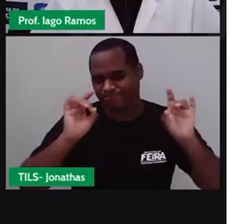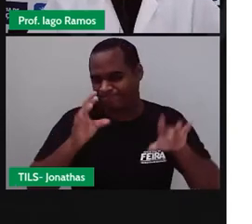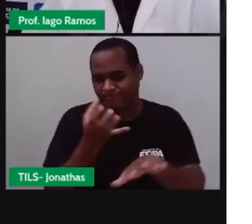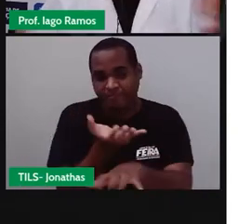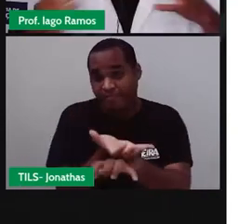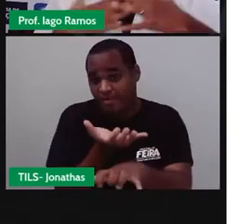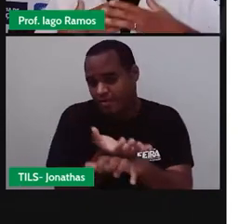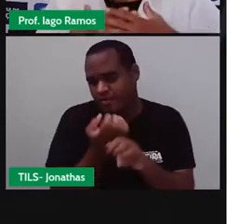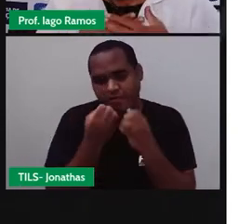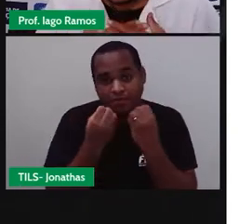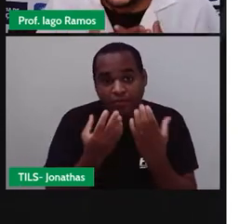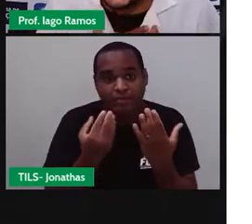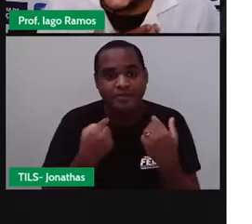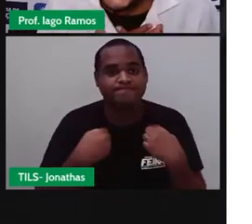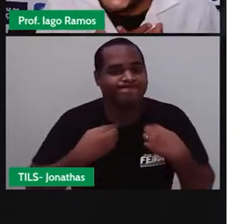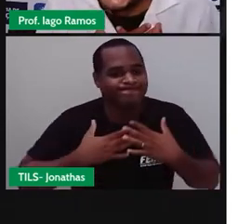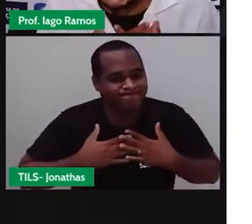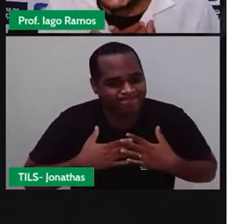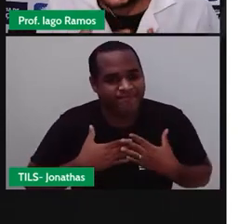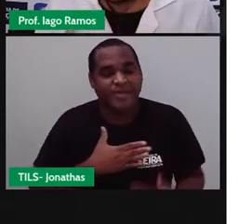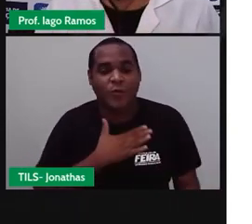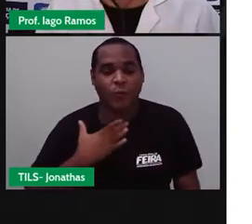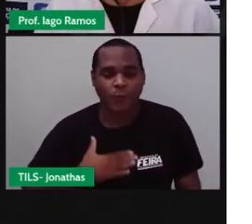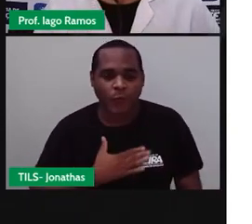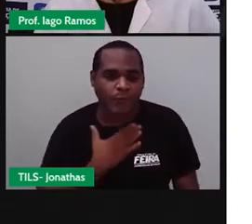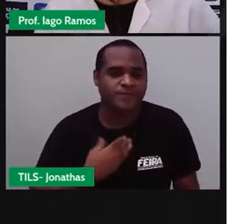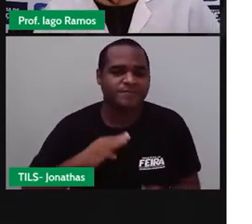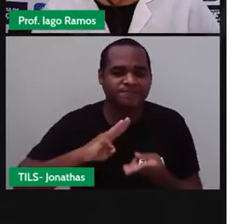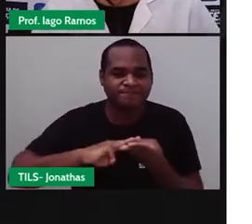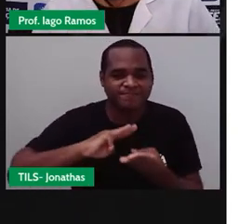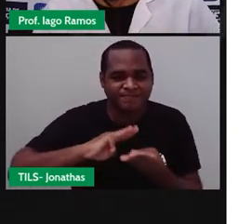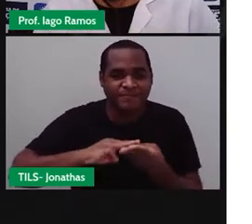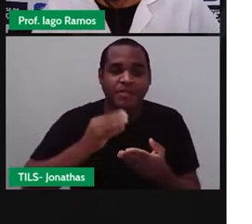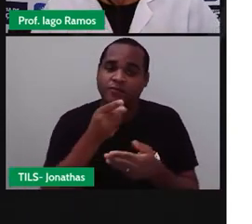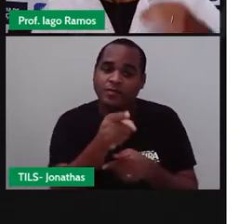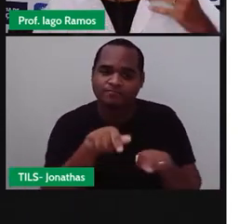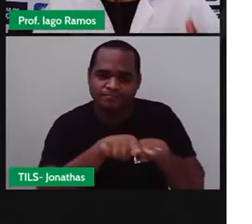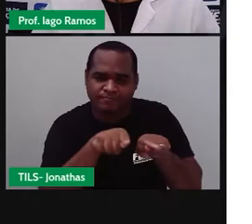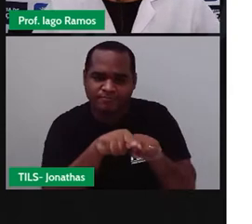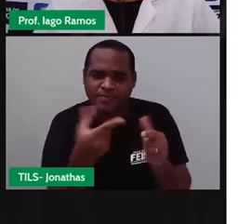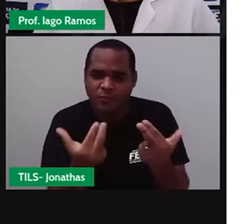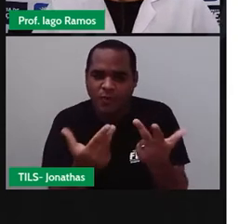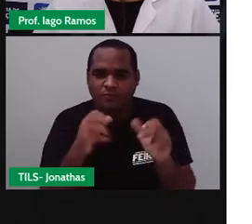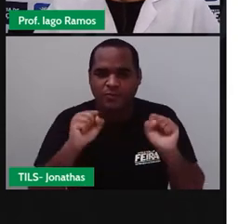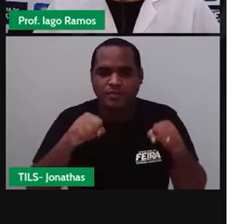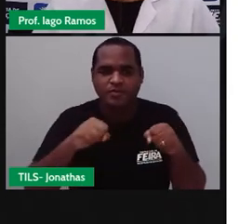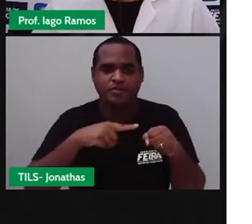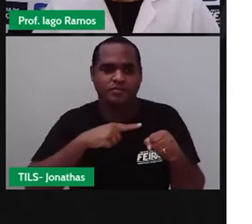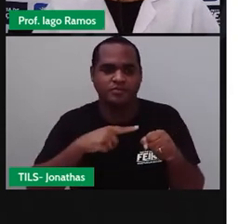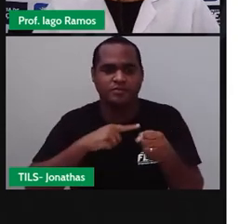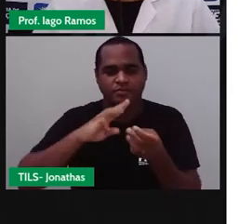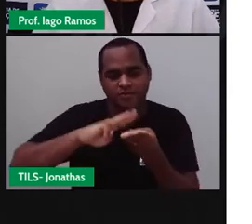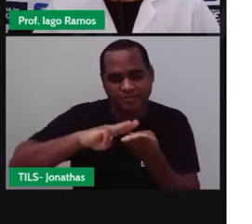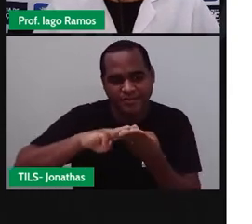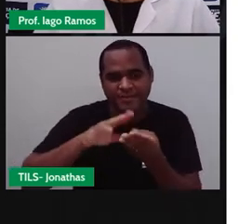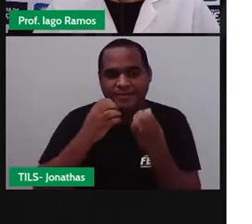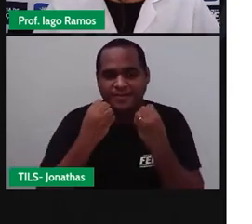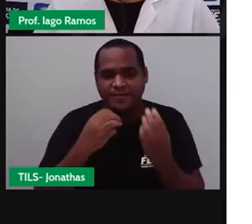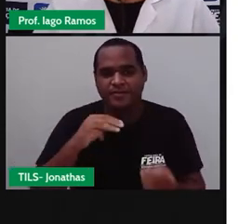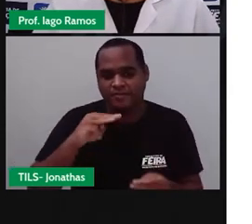do mundo para mim e eu espero que para você também. Venho lá da escola municipal